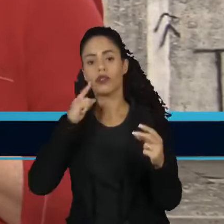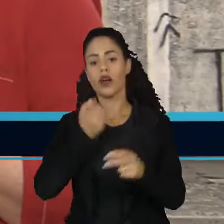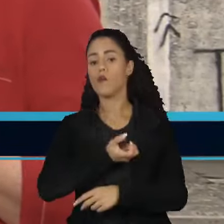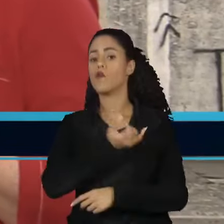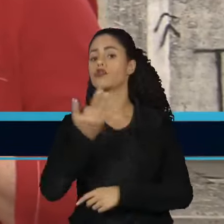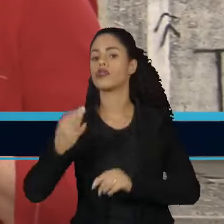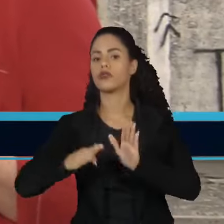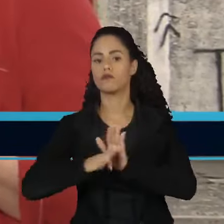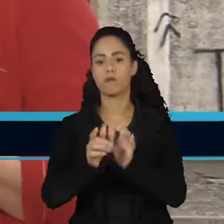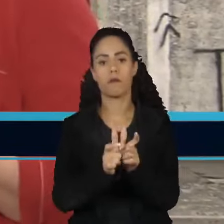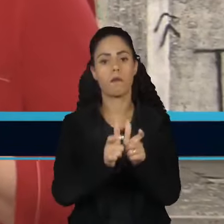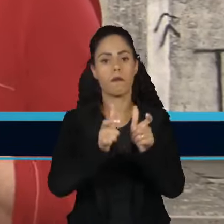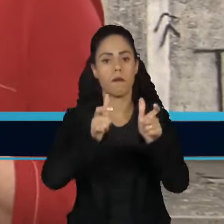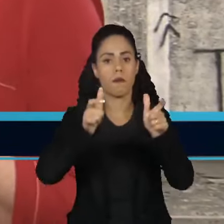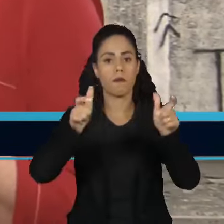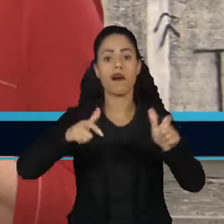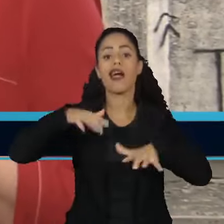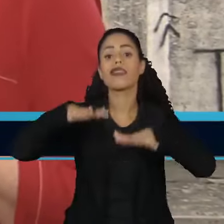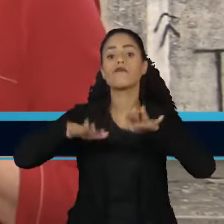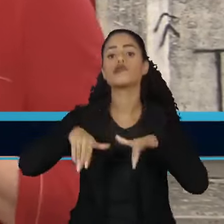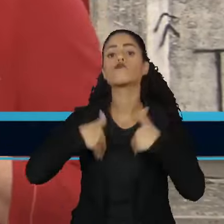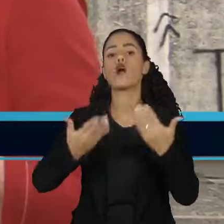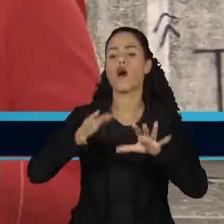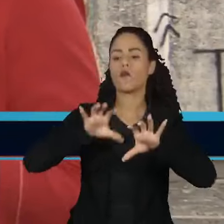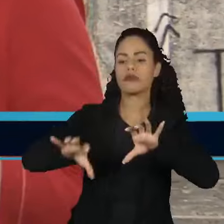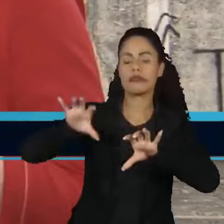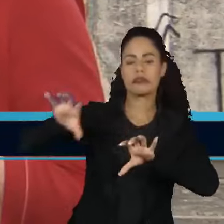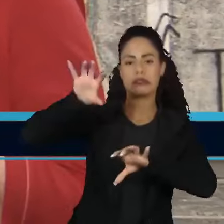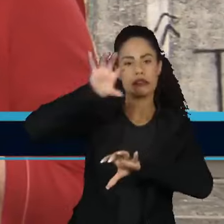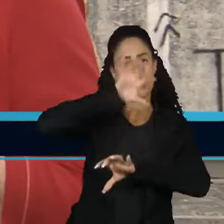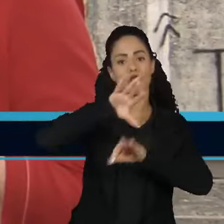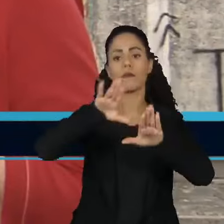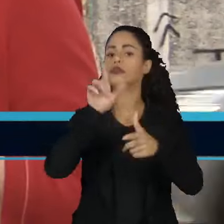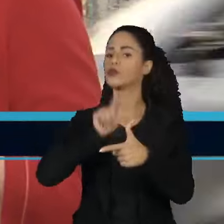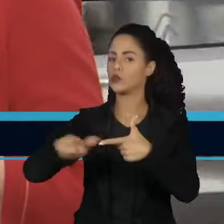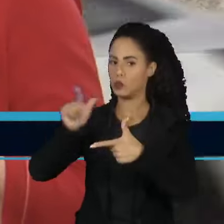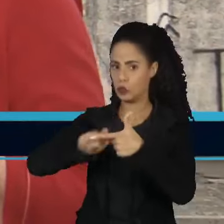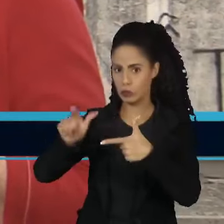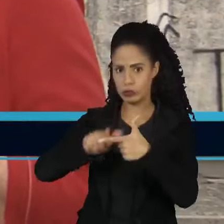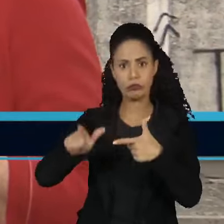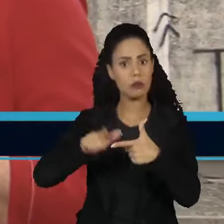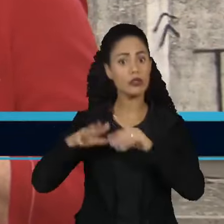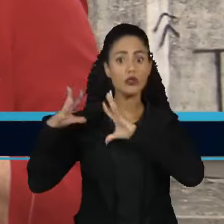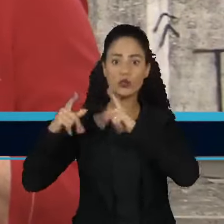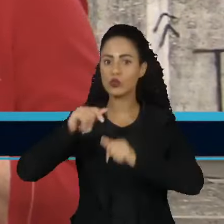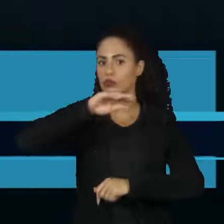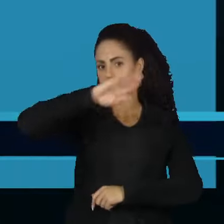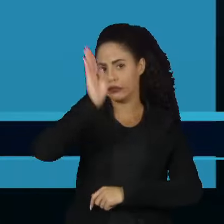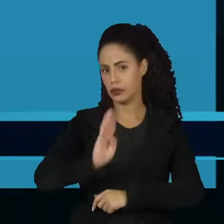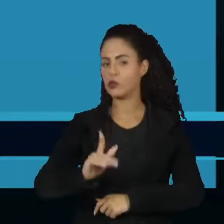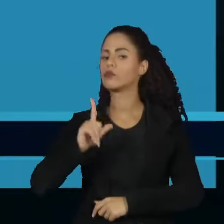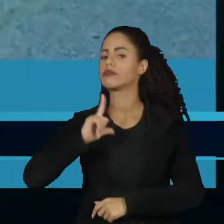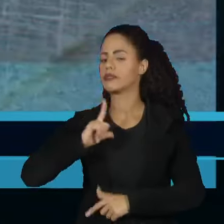números variam de um estado para outro, mas o problema está espalhado de norte a sul do país.